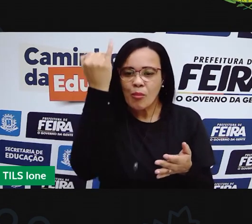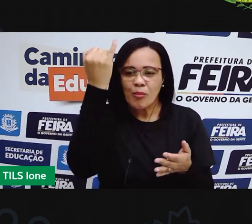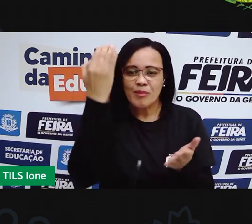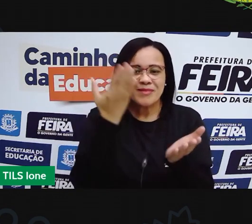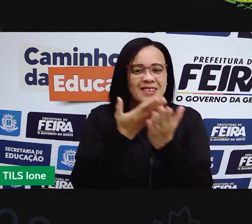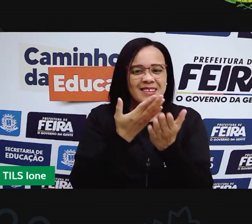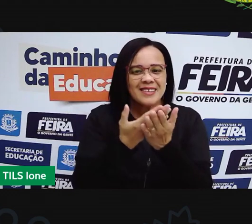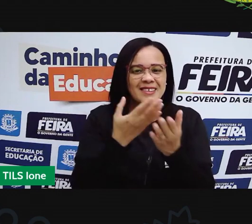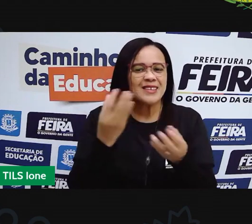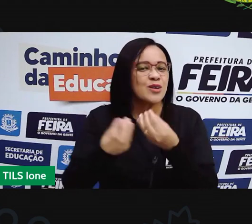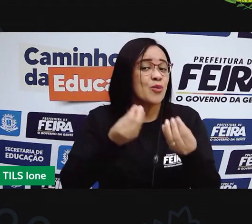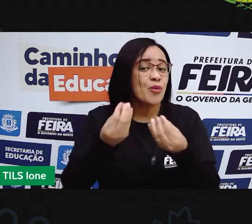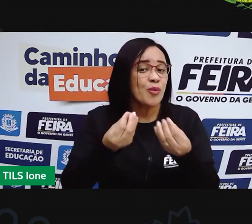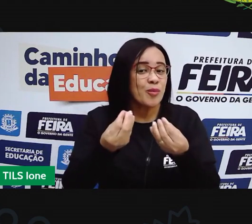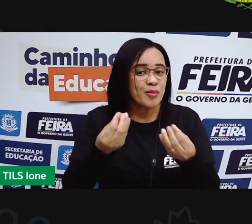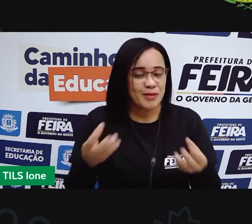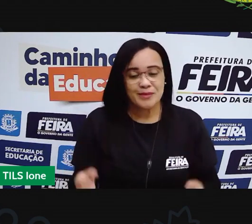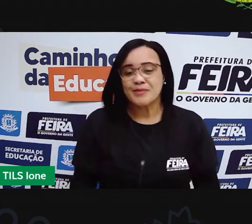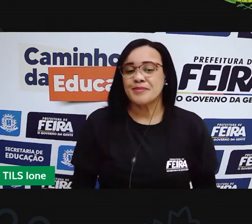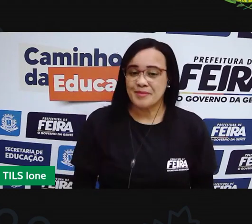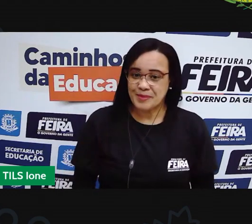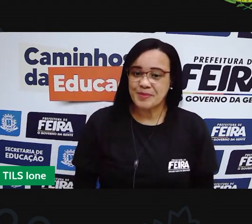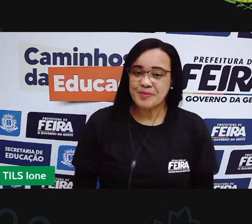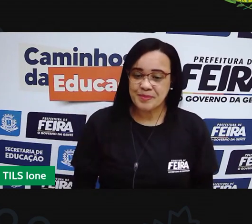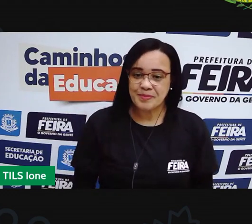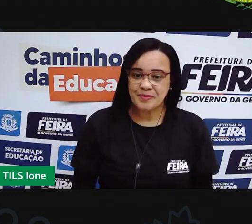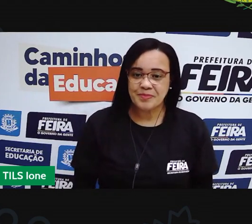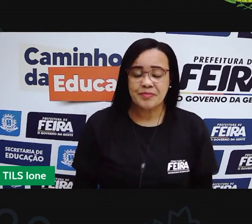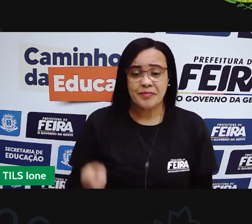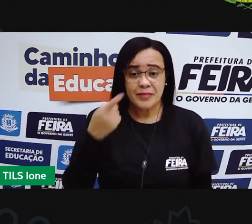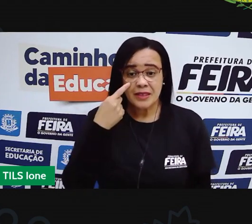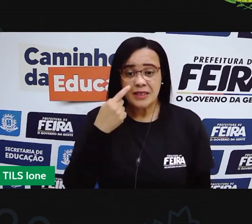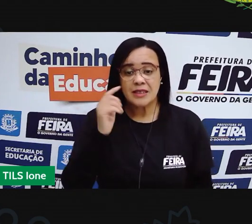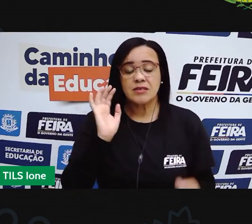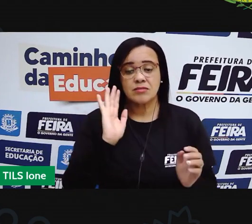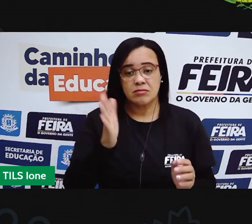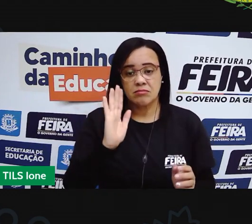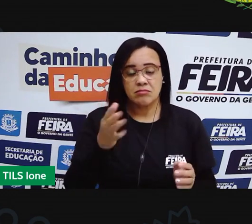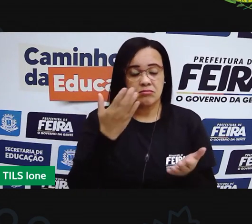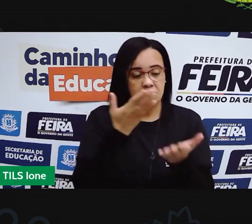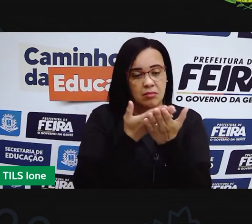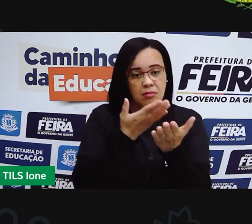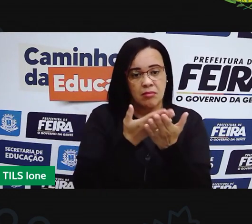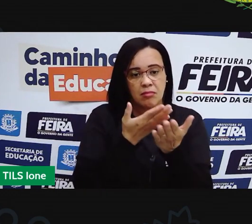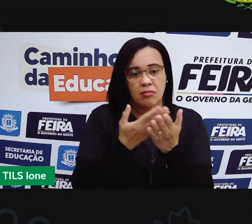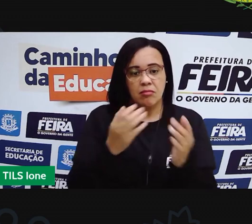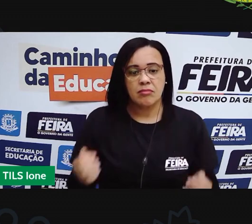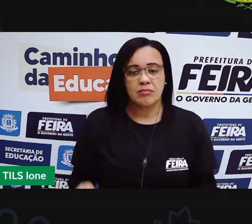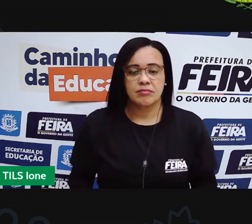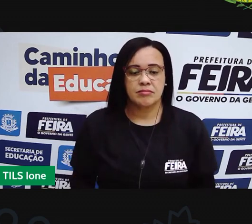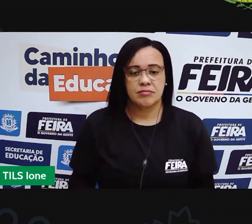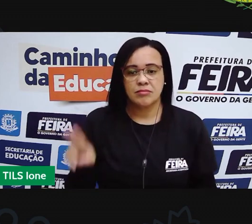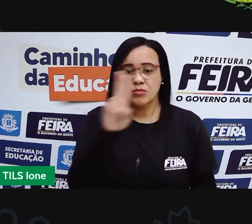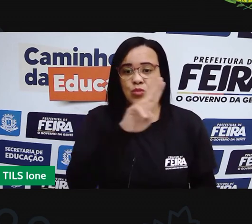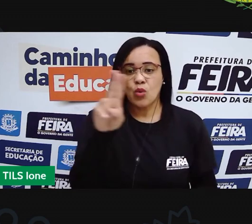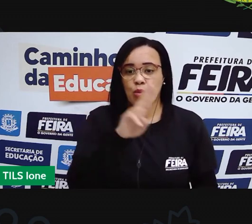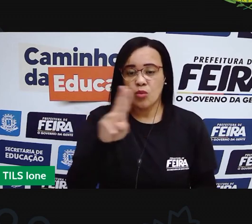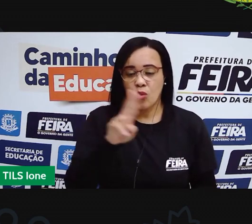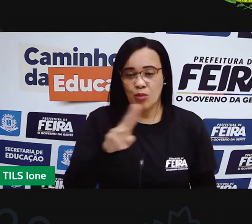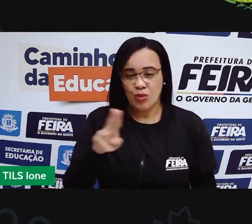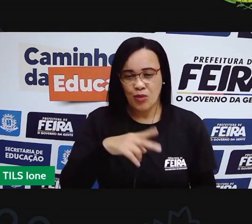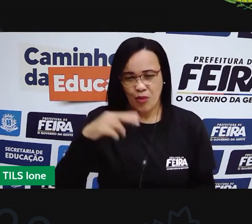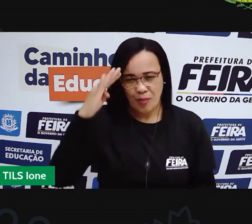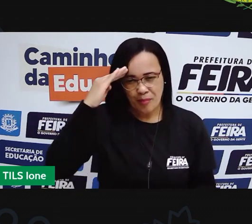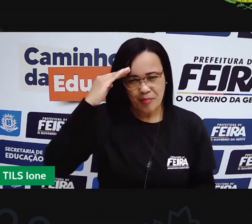durante essa aula. Então, vimos durante algum momento de algumas das avenidas principais